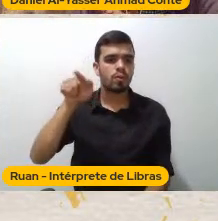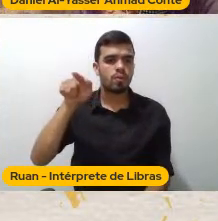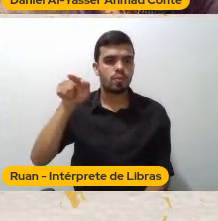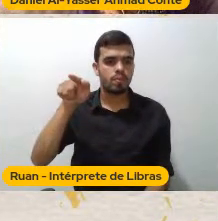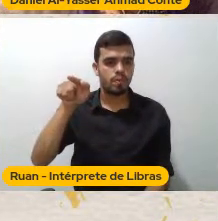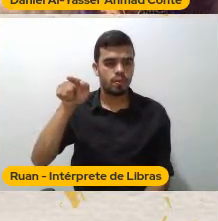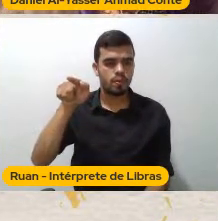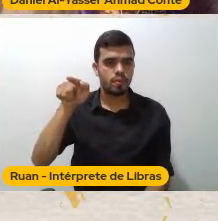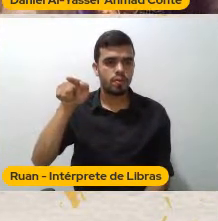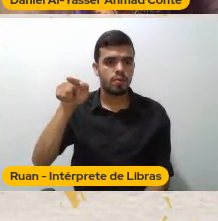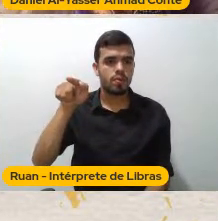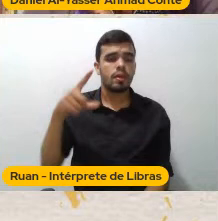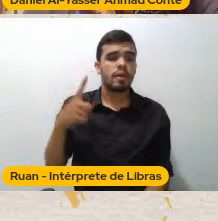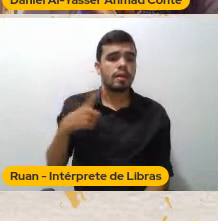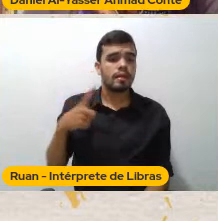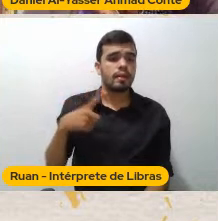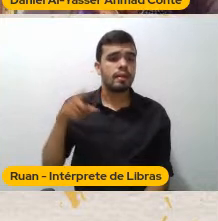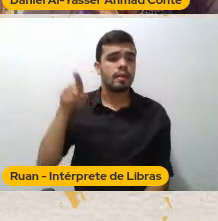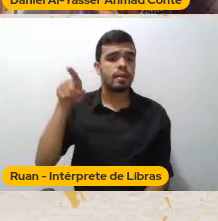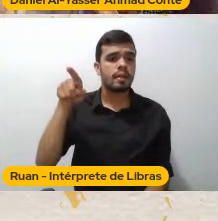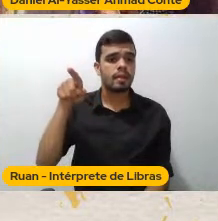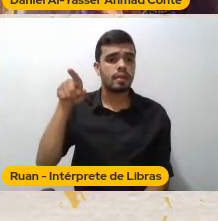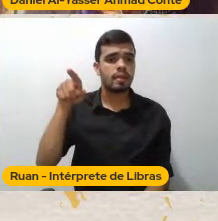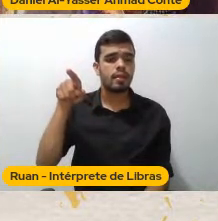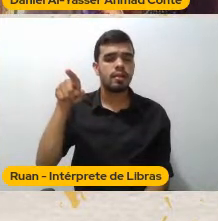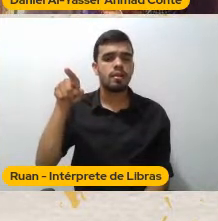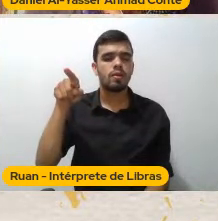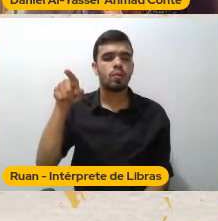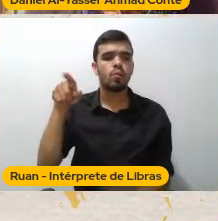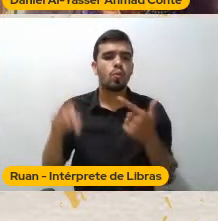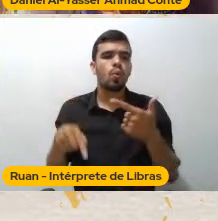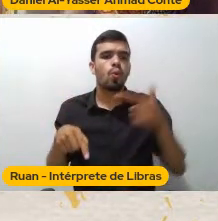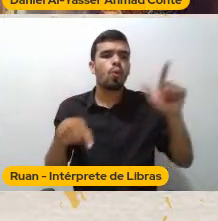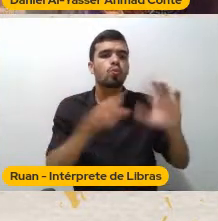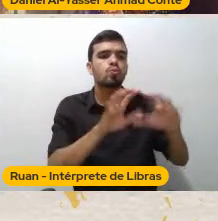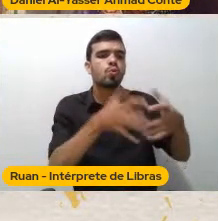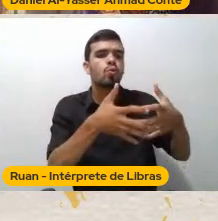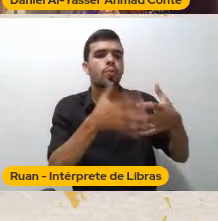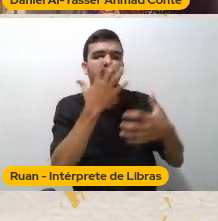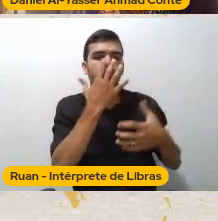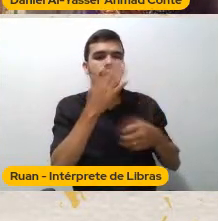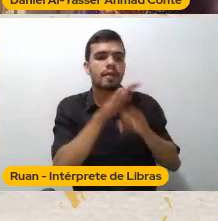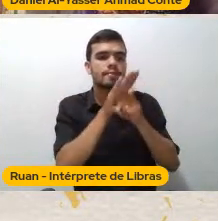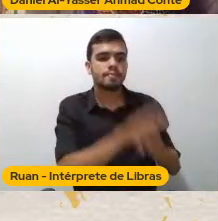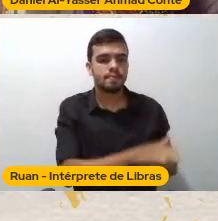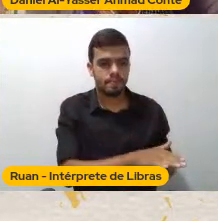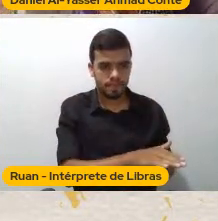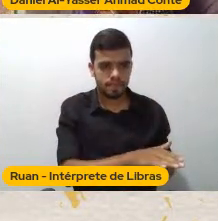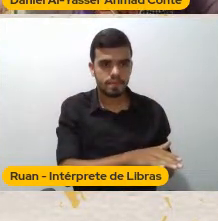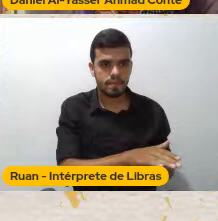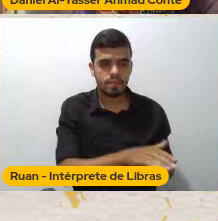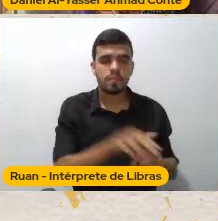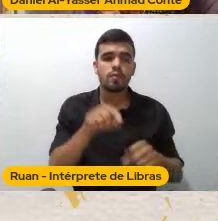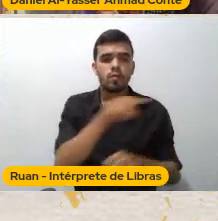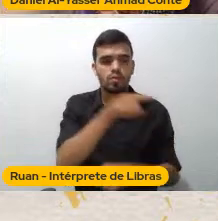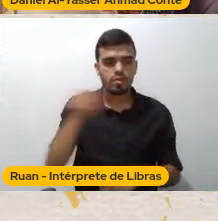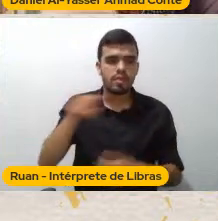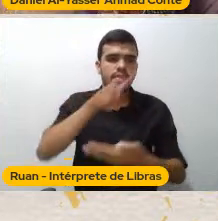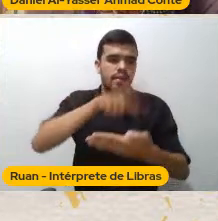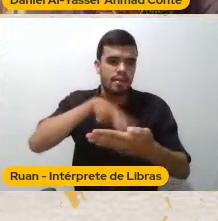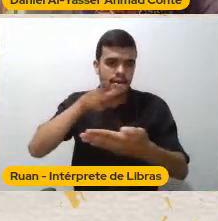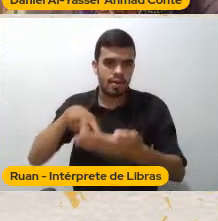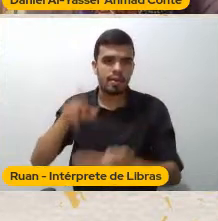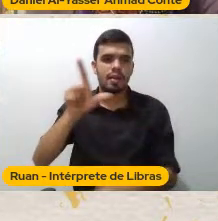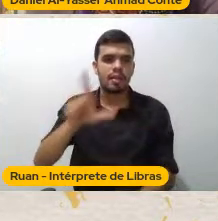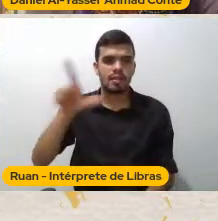De aniquilamento Do outro A gente sabe Todos aqui Leem literatura E não precisa O